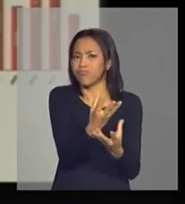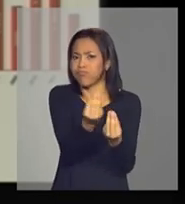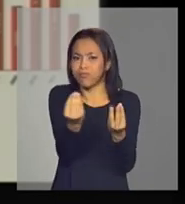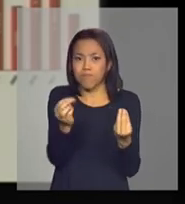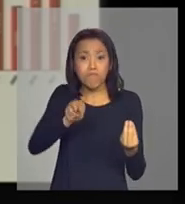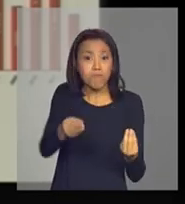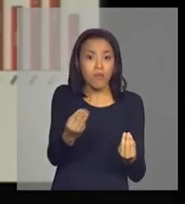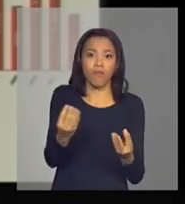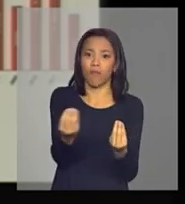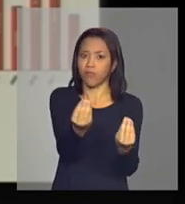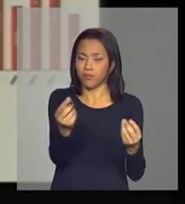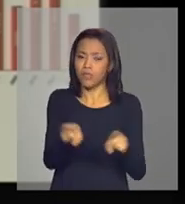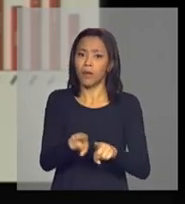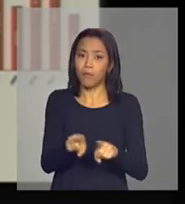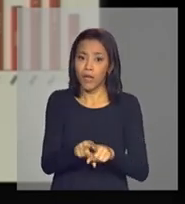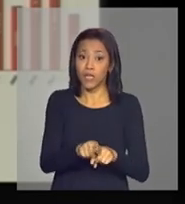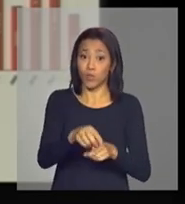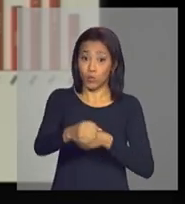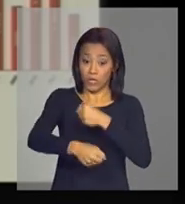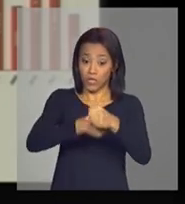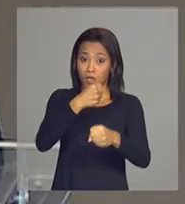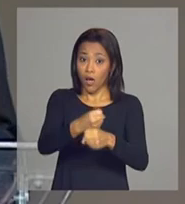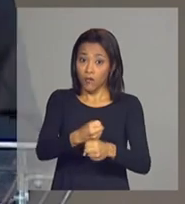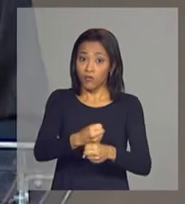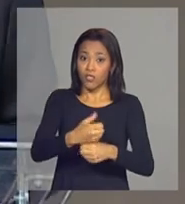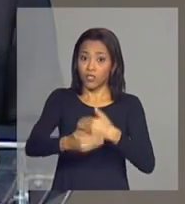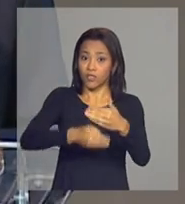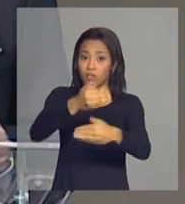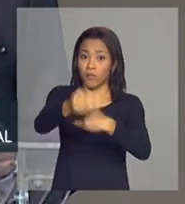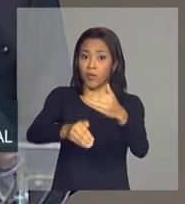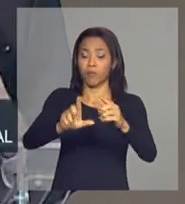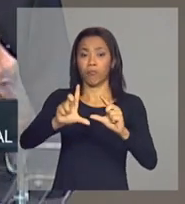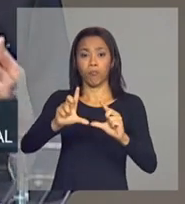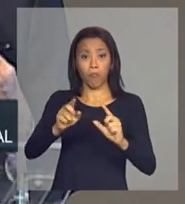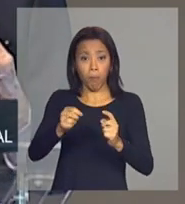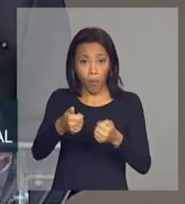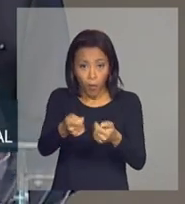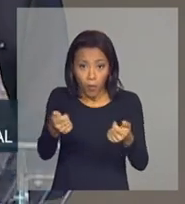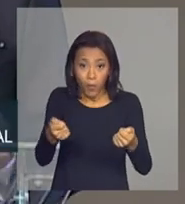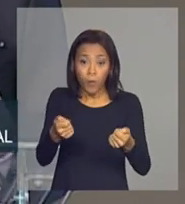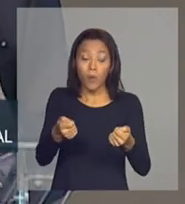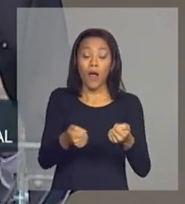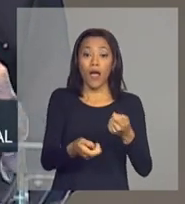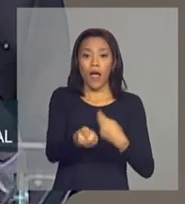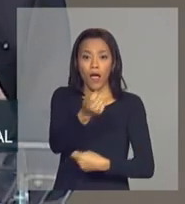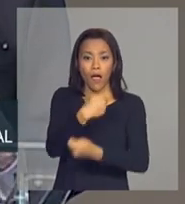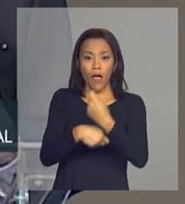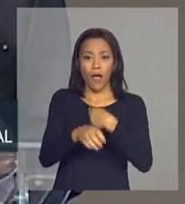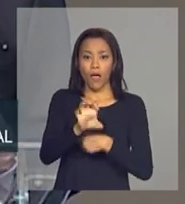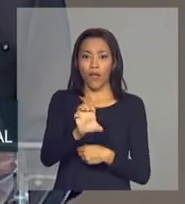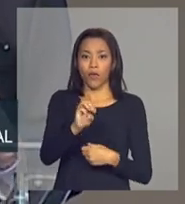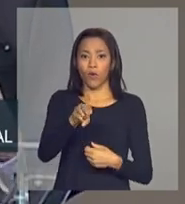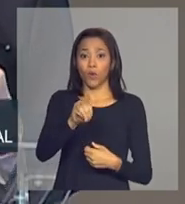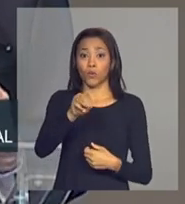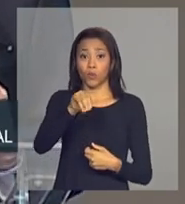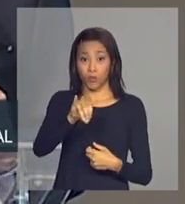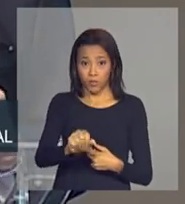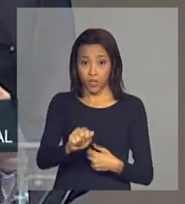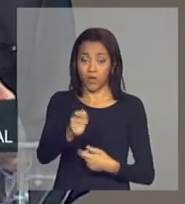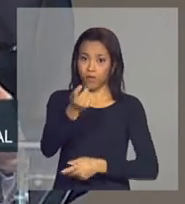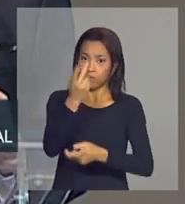mesmo nos anos de crescimento mais baixo, a economia brasileira tem conseguido criar empregos